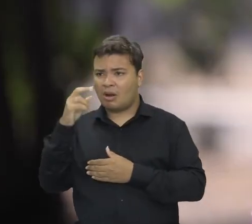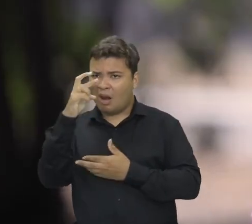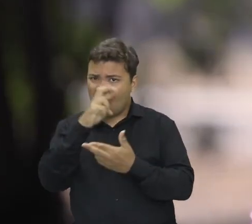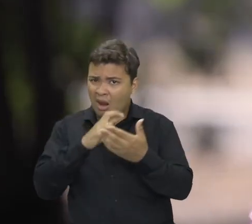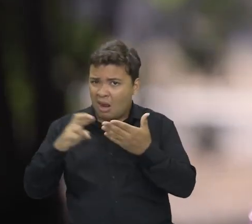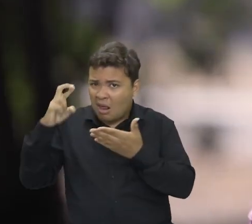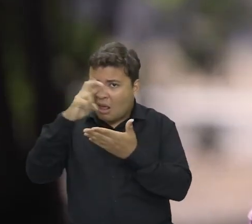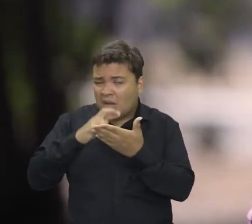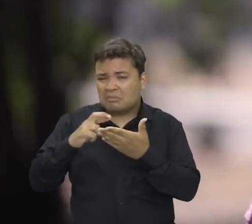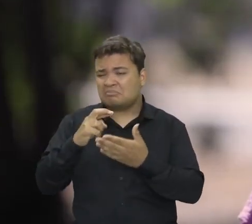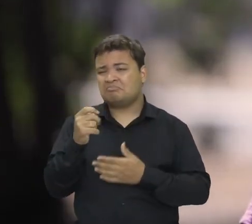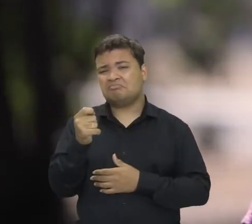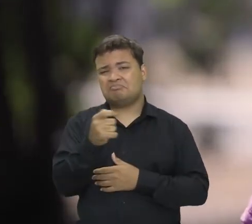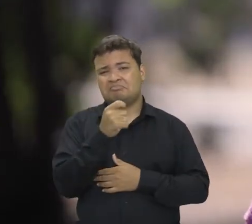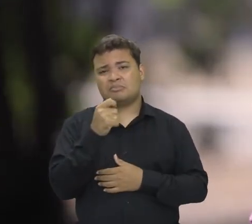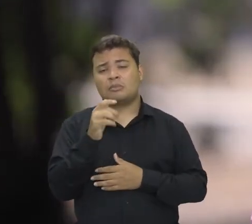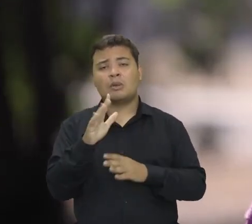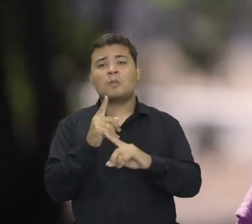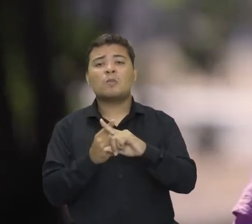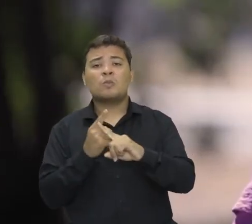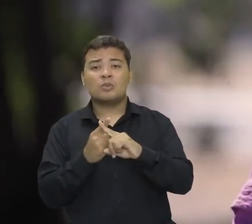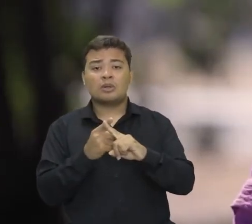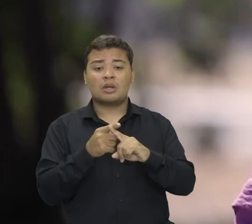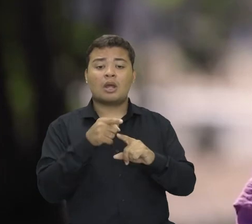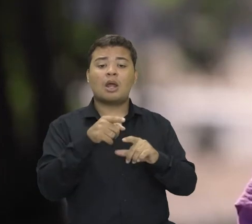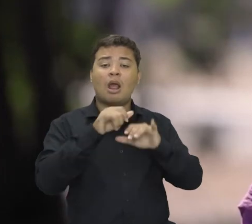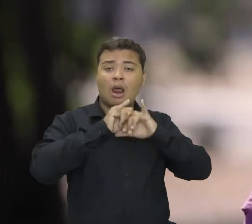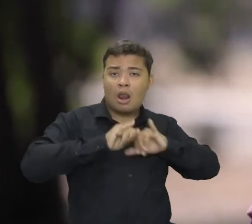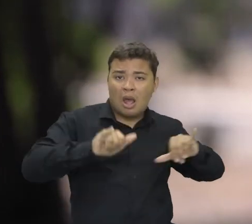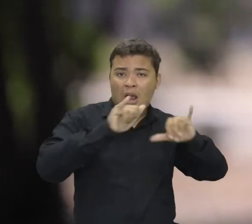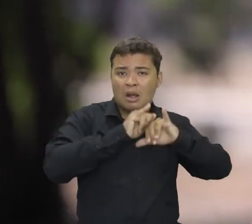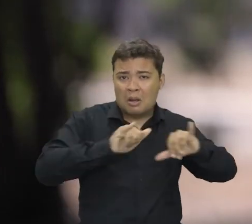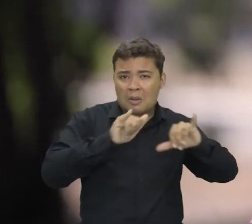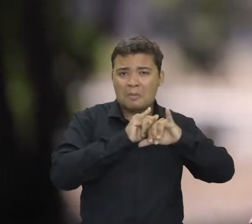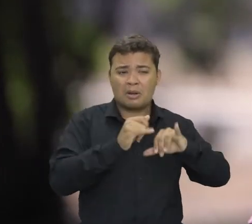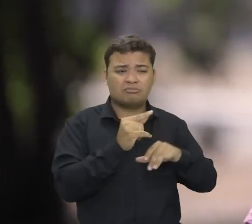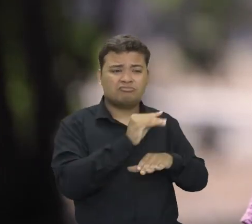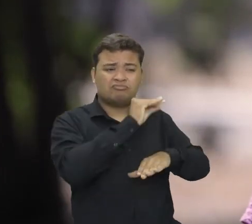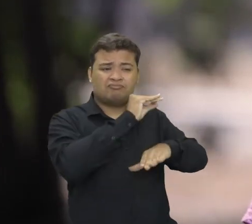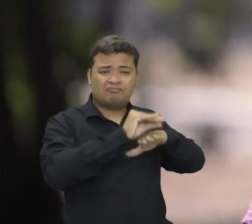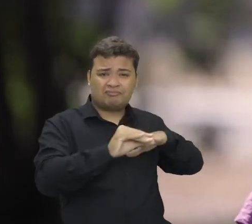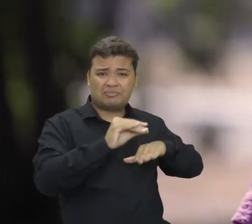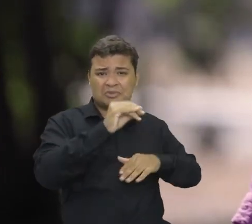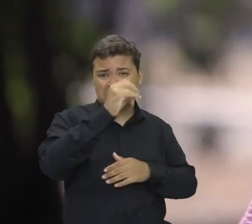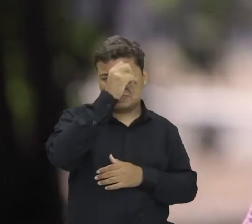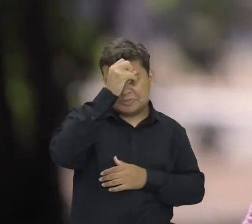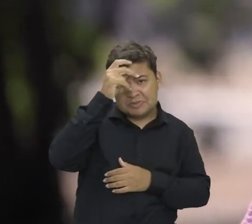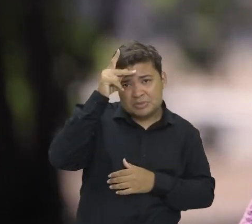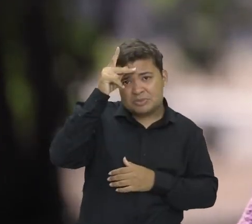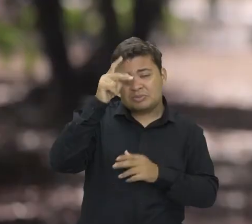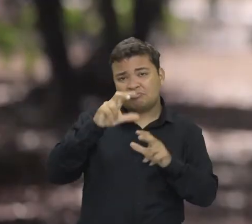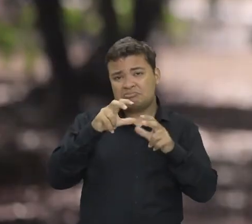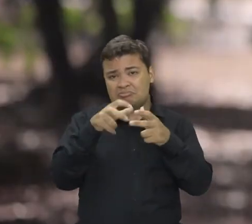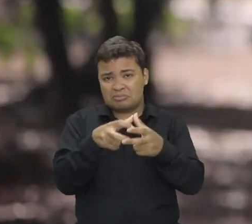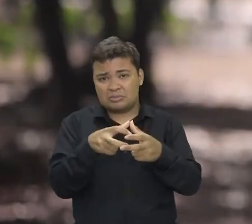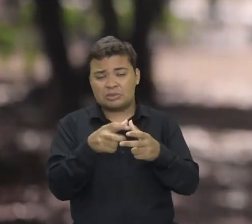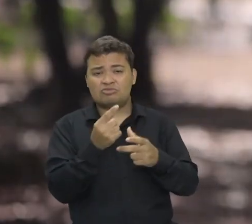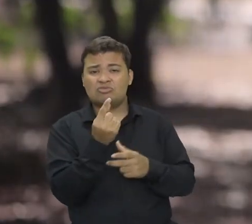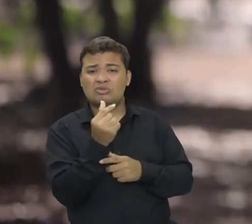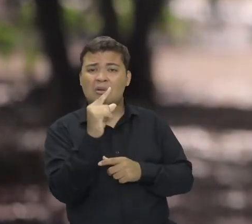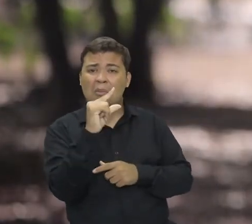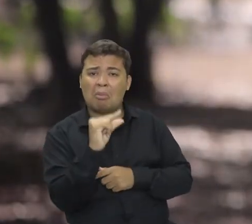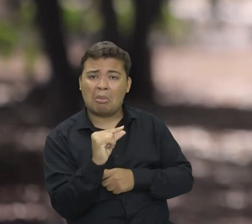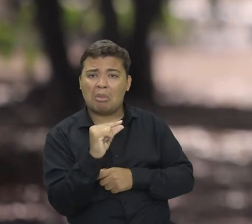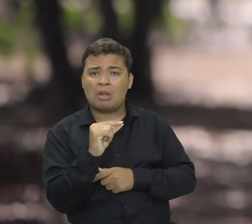Isso tem a ver com os investimentos movimentados pelas campanhas, a prefeituras e câmaras de vereadores. Com menos